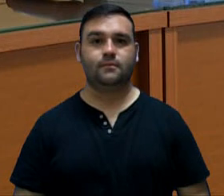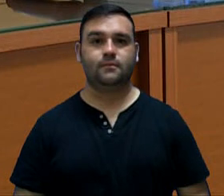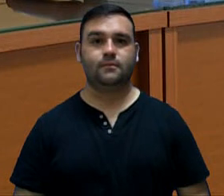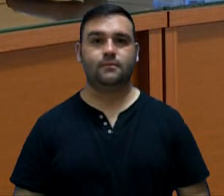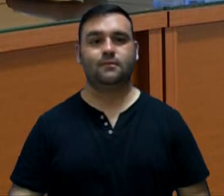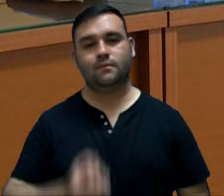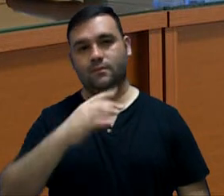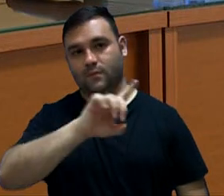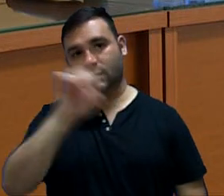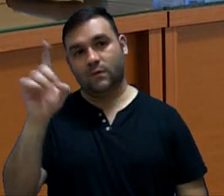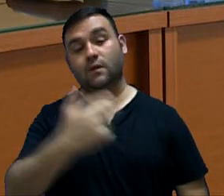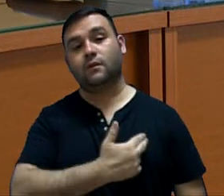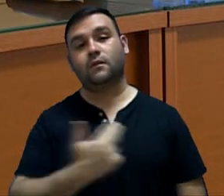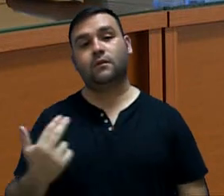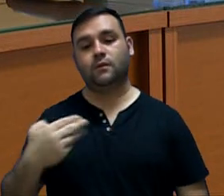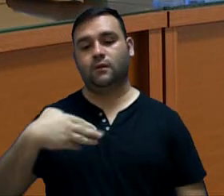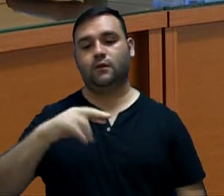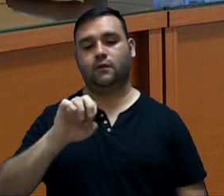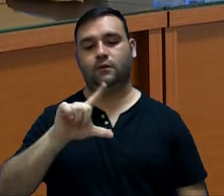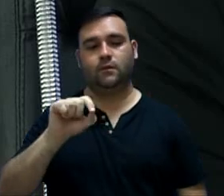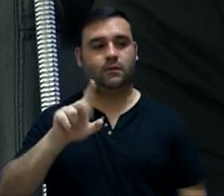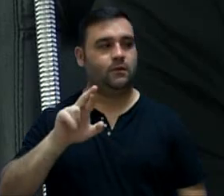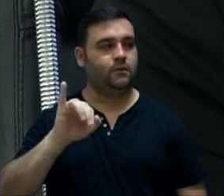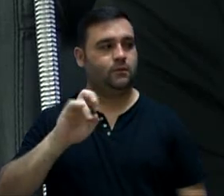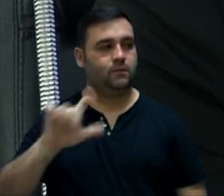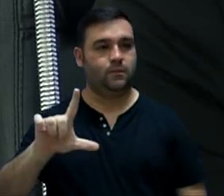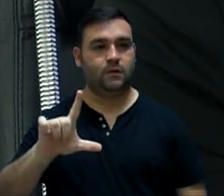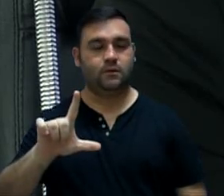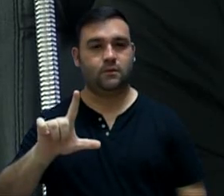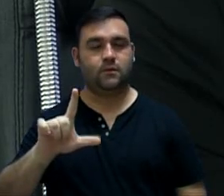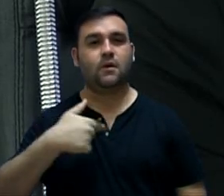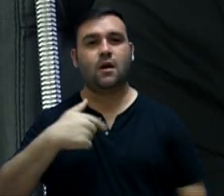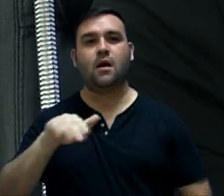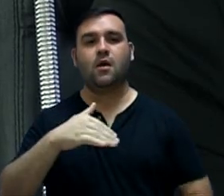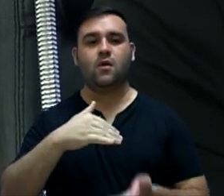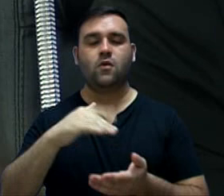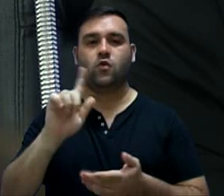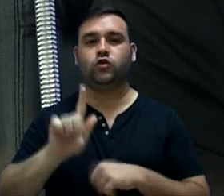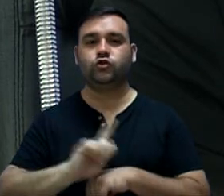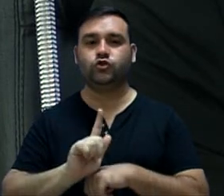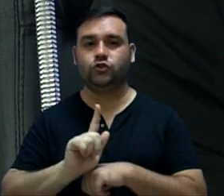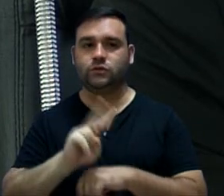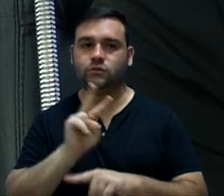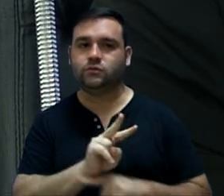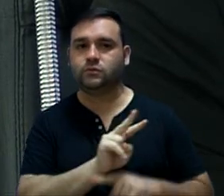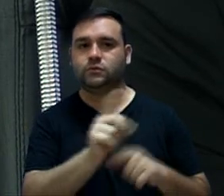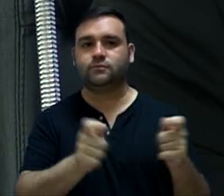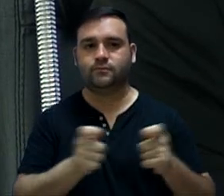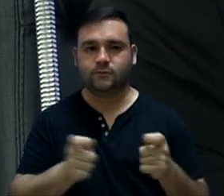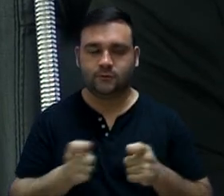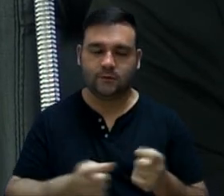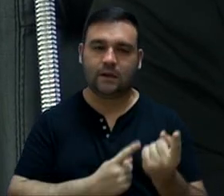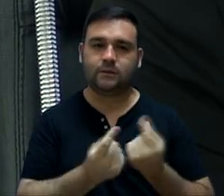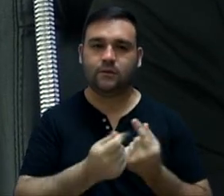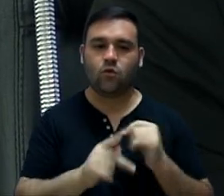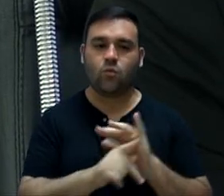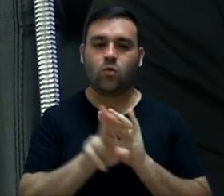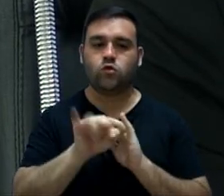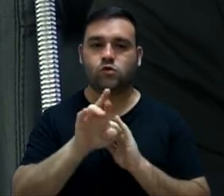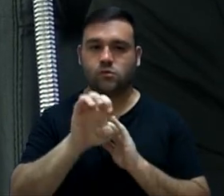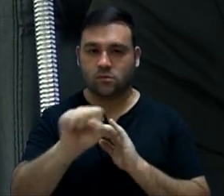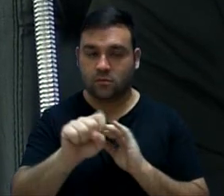Bom dia, sou o Marcelo Brasil, sou gerente de controladoria de finanças da URBIS,